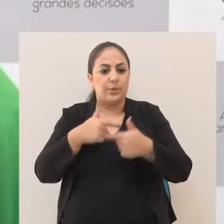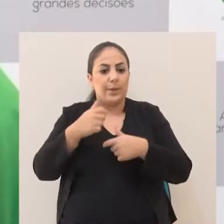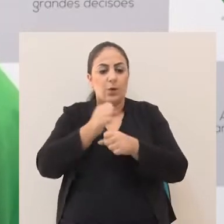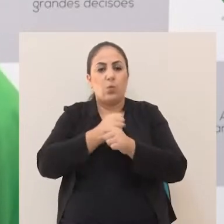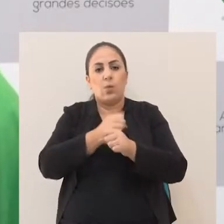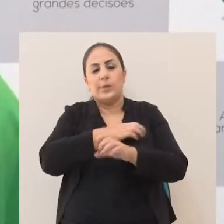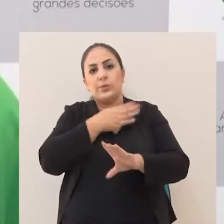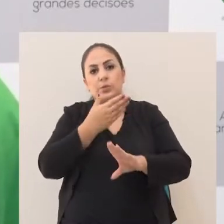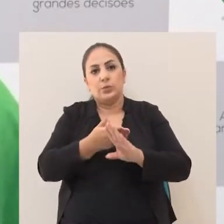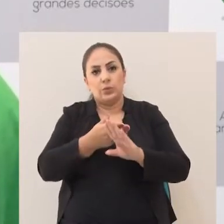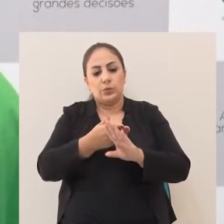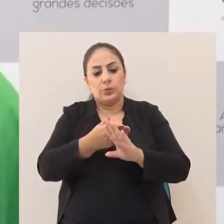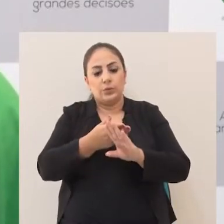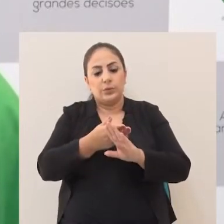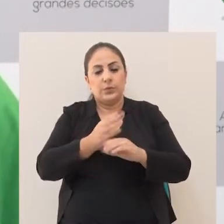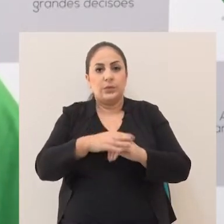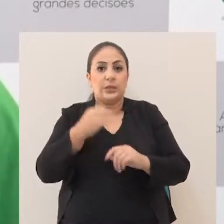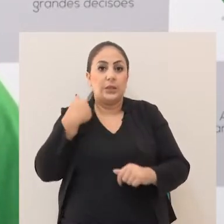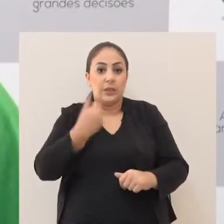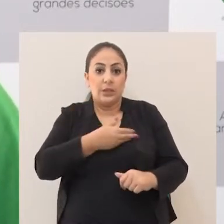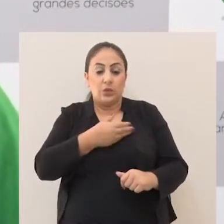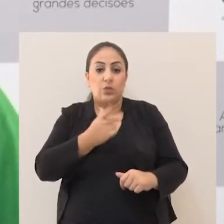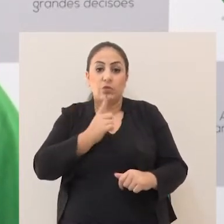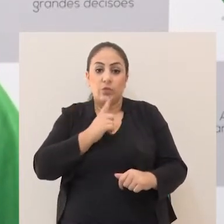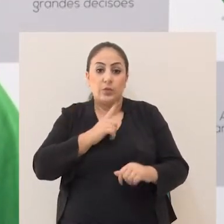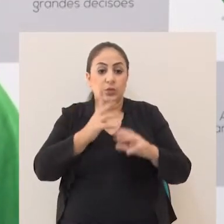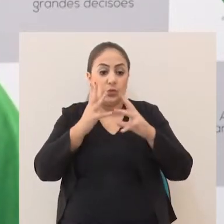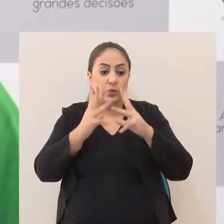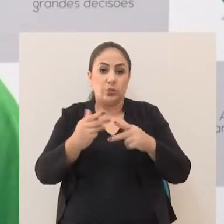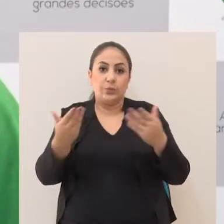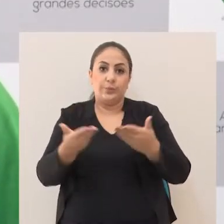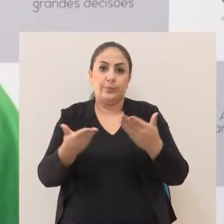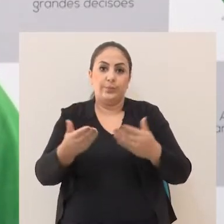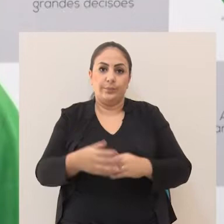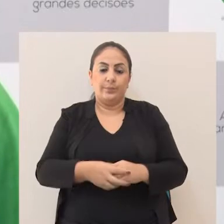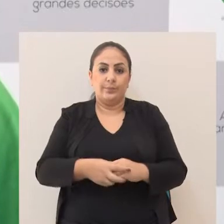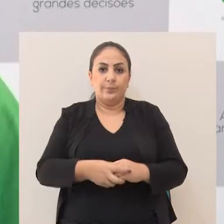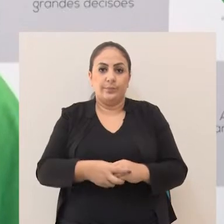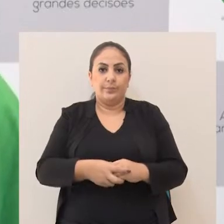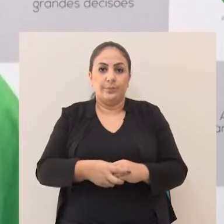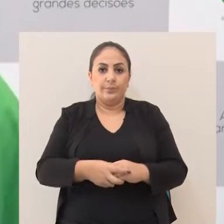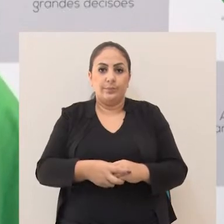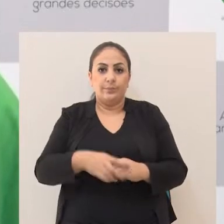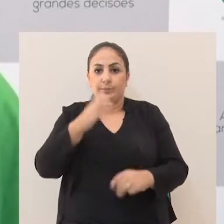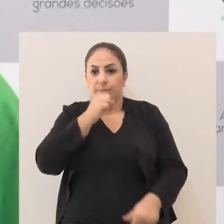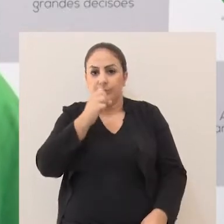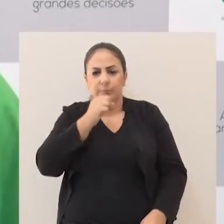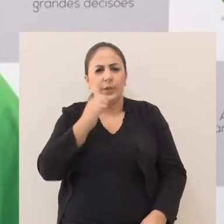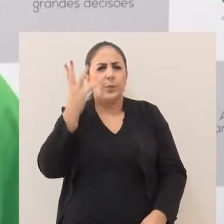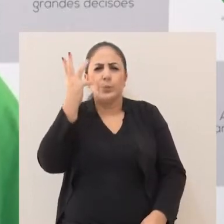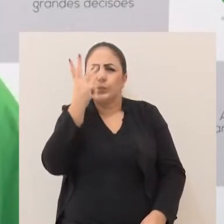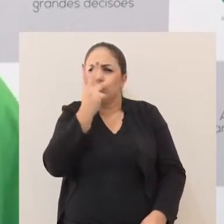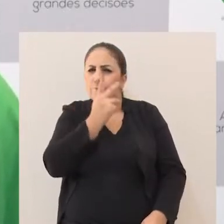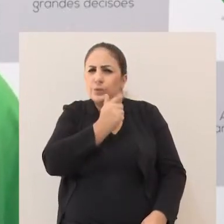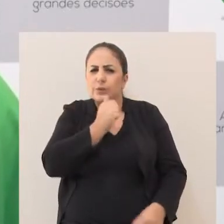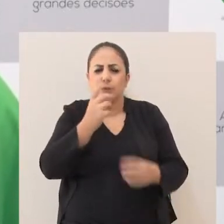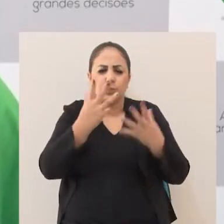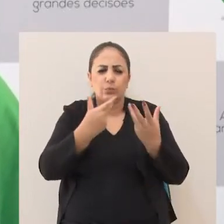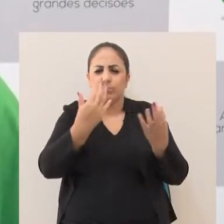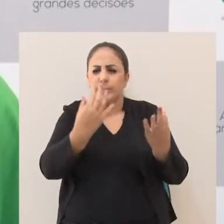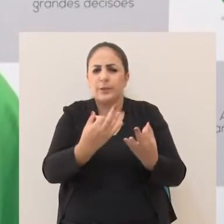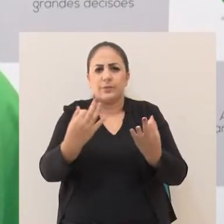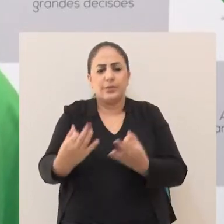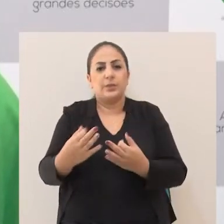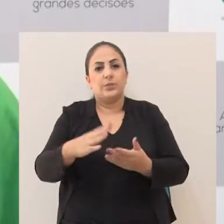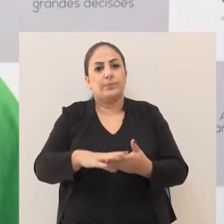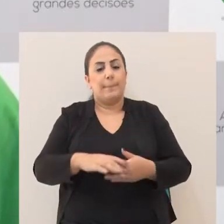trabalho durante o ano todo, que a gente colheu esses frutos todos de hoje. Sábado nós saímos, estava bonita a escola, coisa e